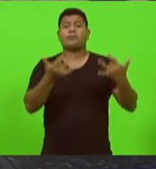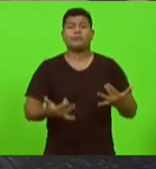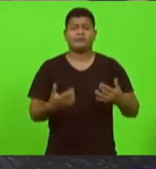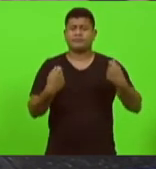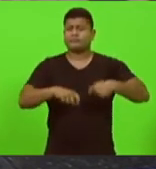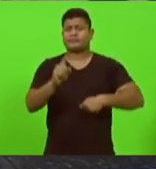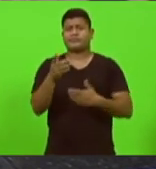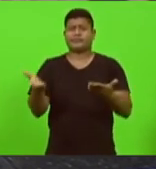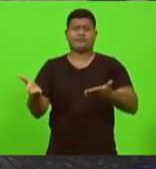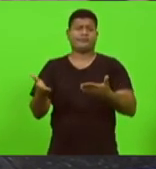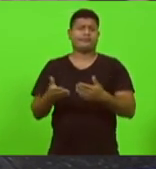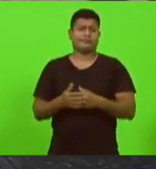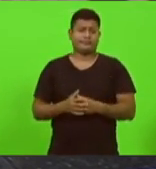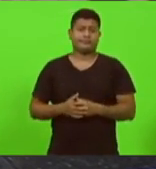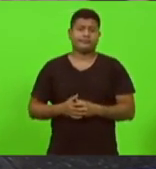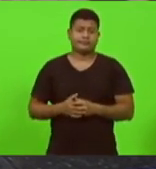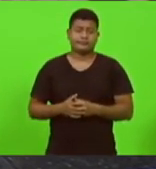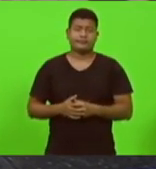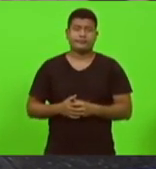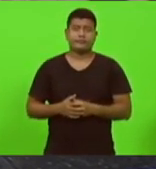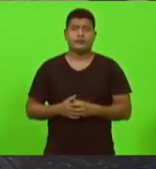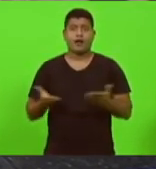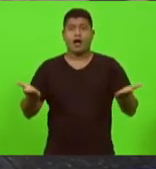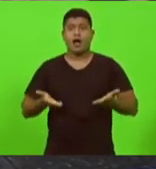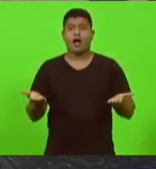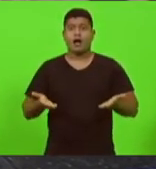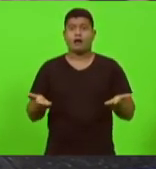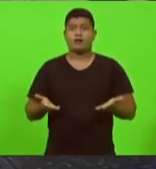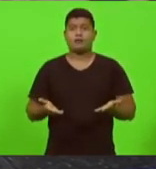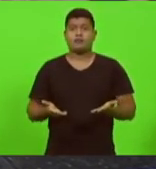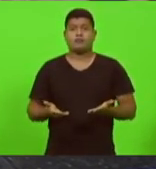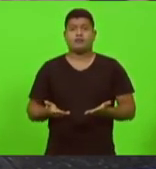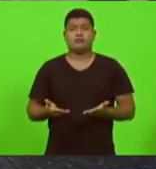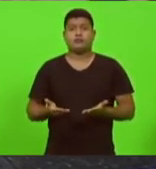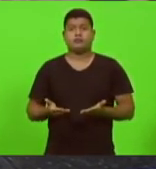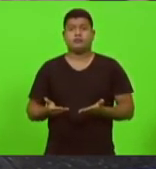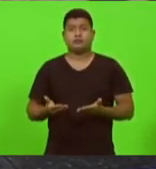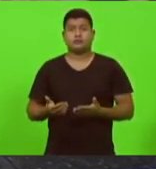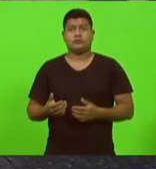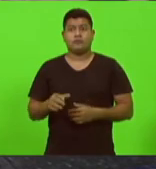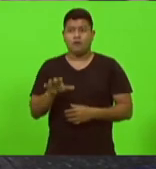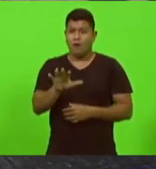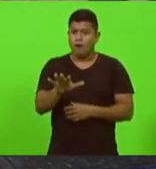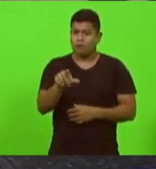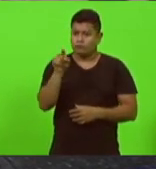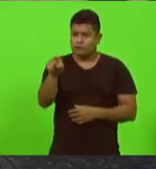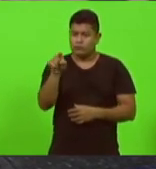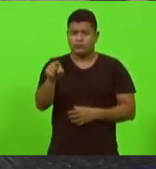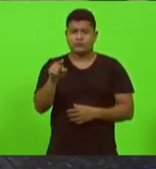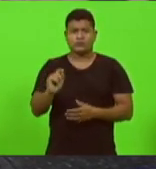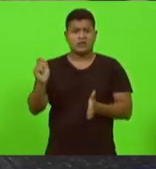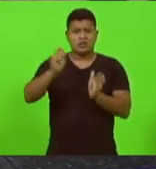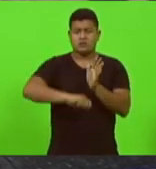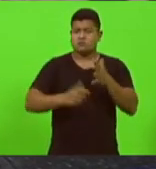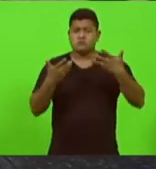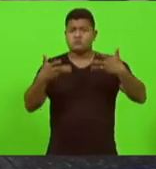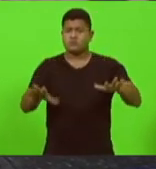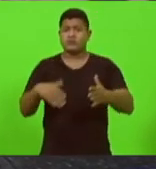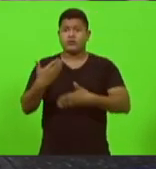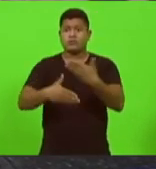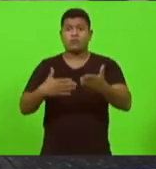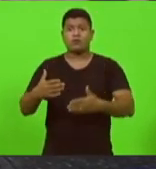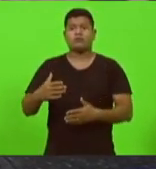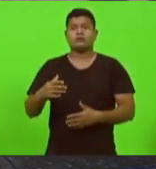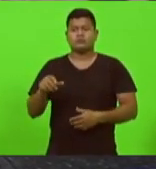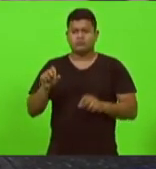agora é seguinte quem não assinou sinta-se culpado por hoje ter gente lá